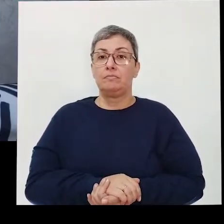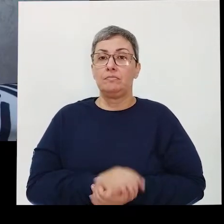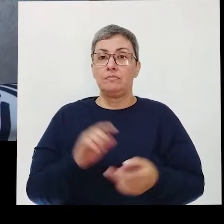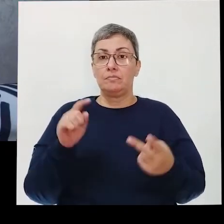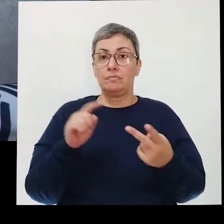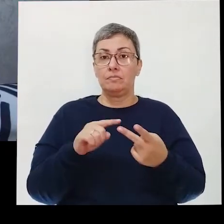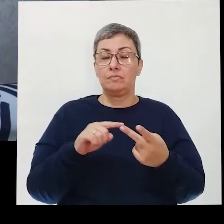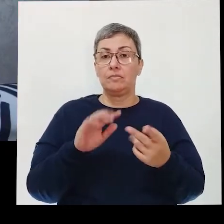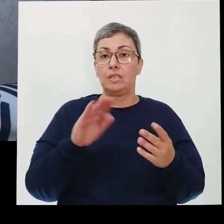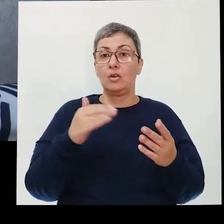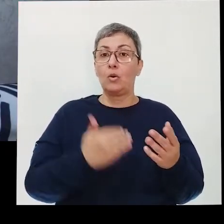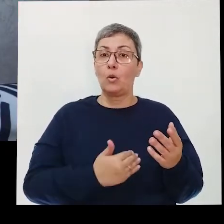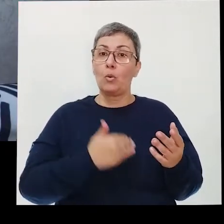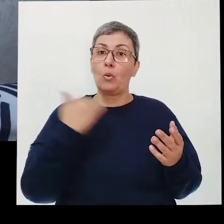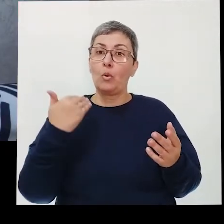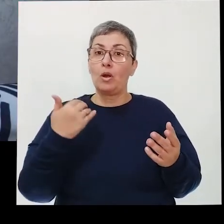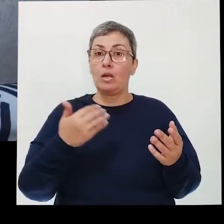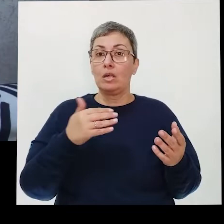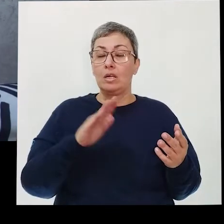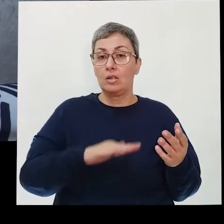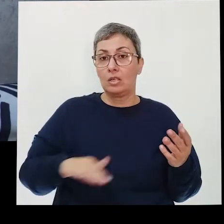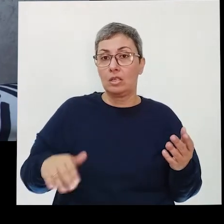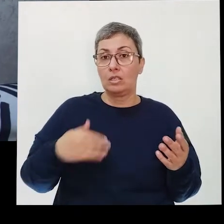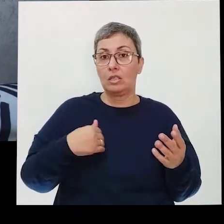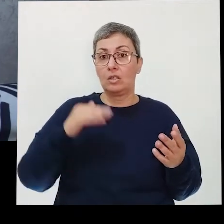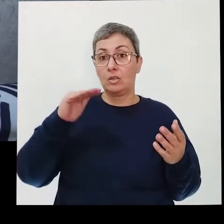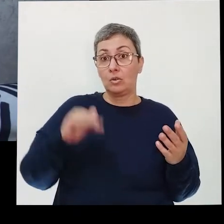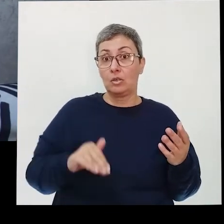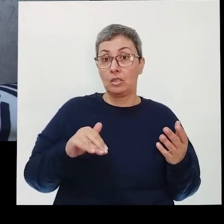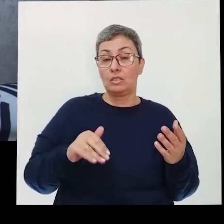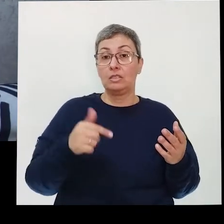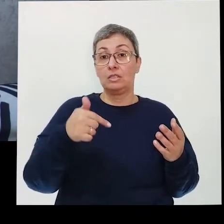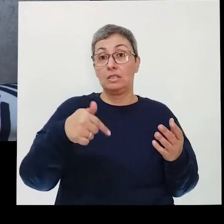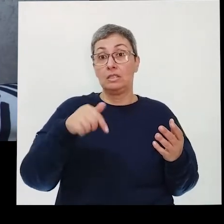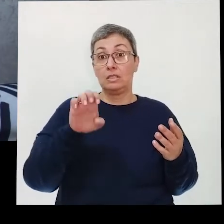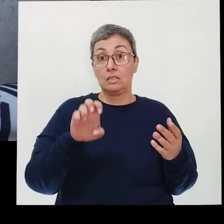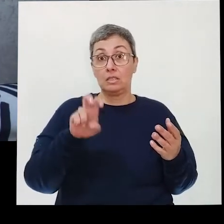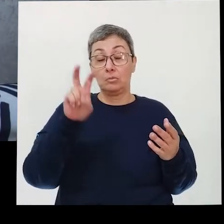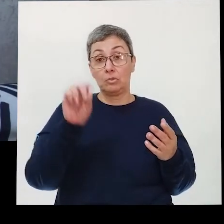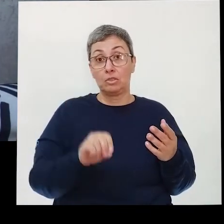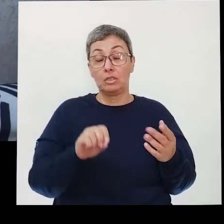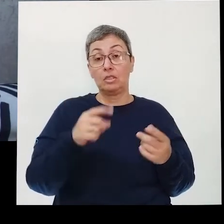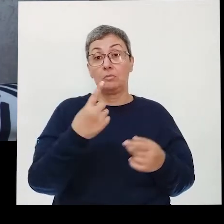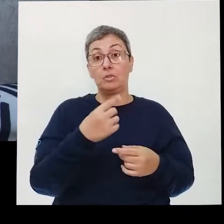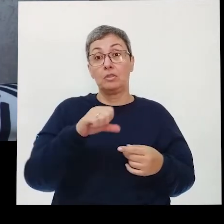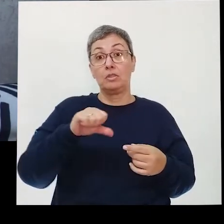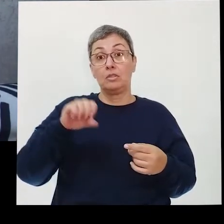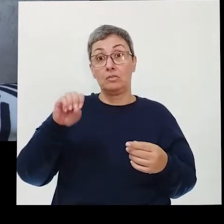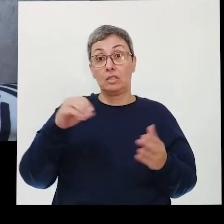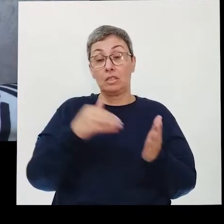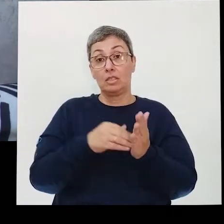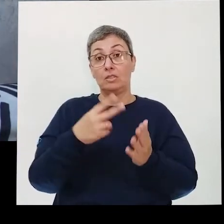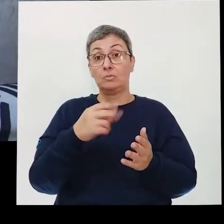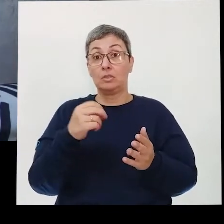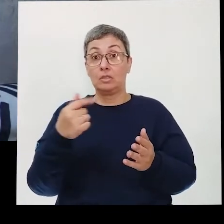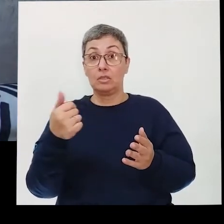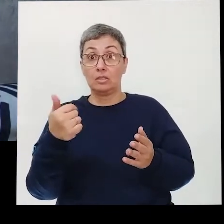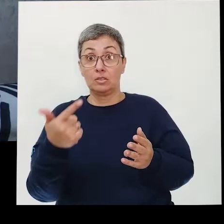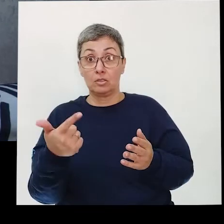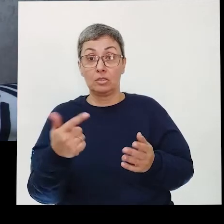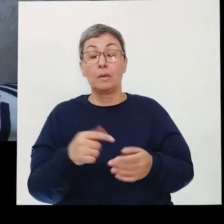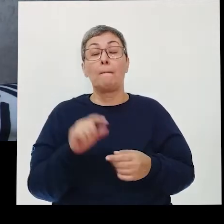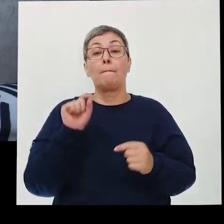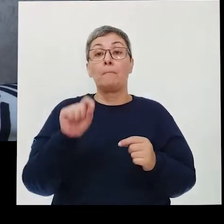A taxa de mortalidade infantil no Brasil caiu% entre 1990 e 2012. Se em